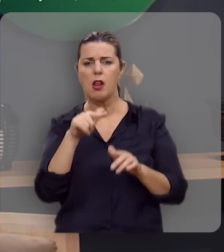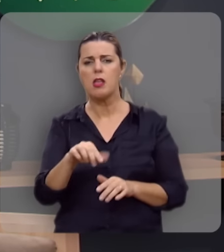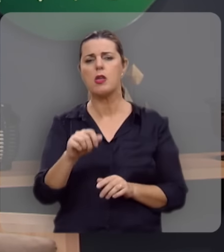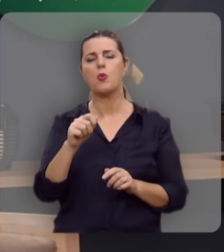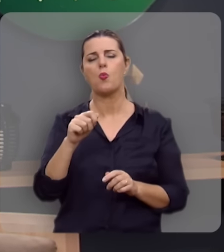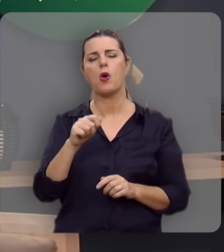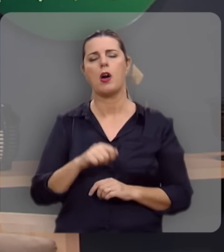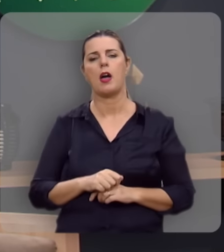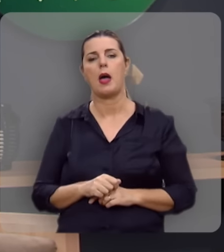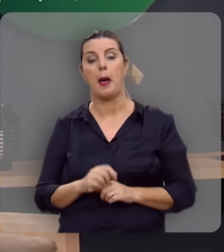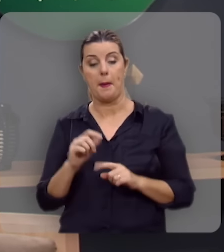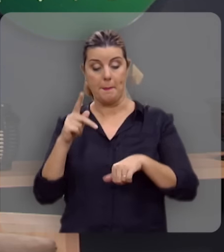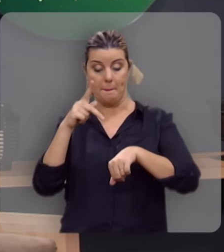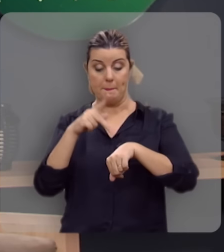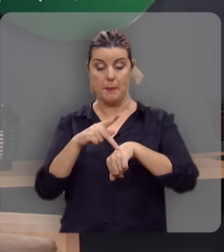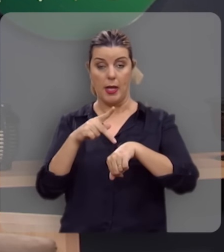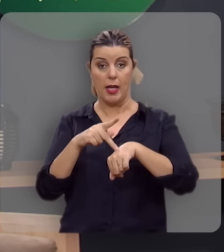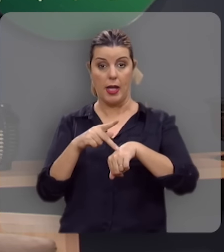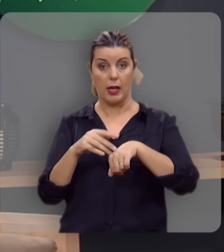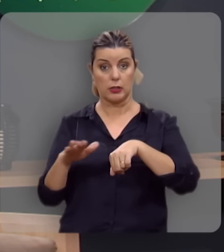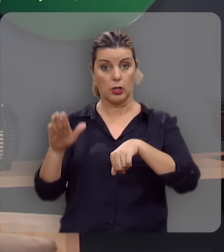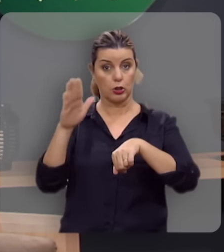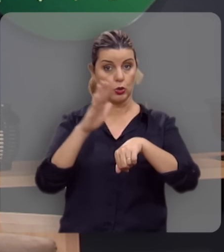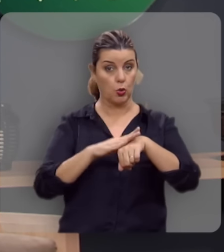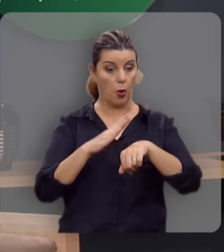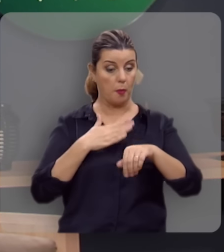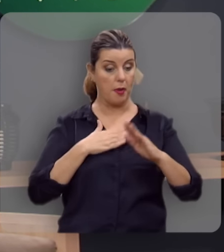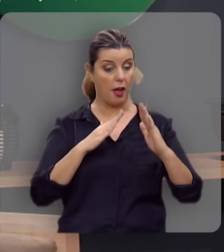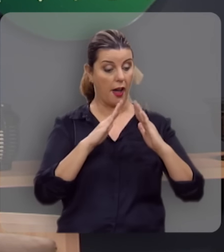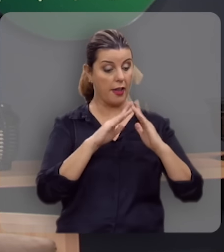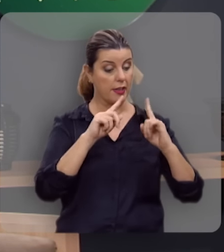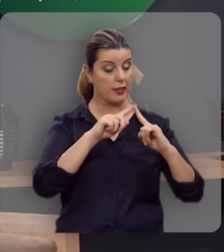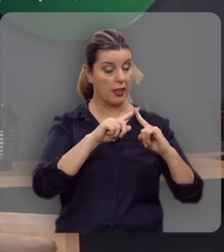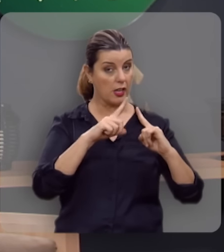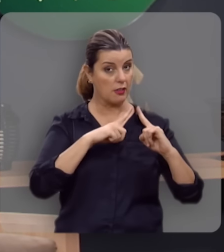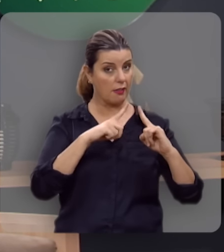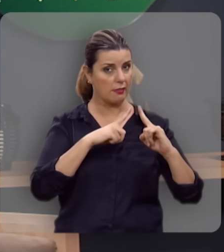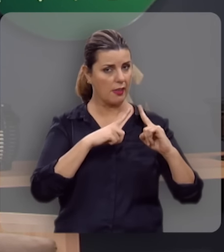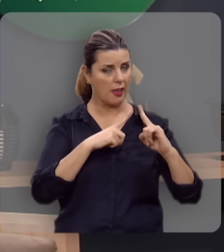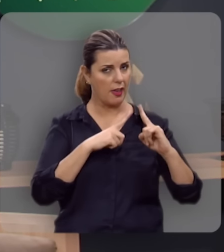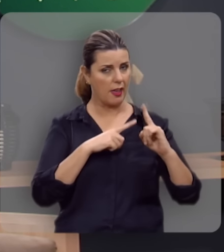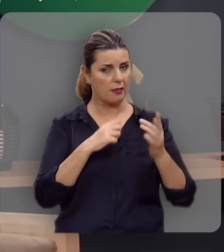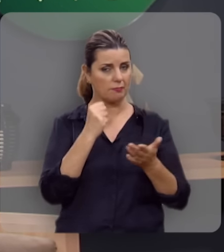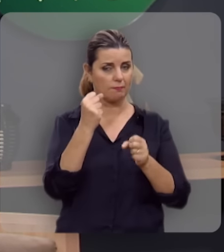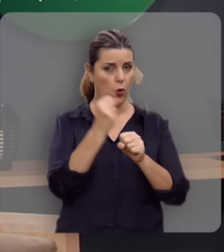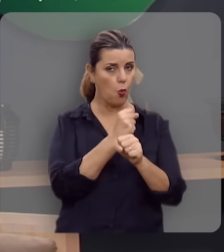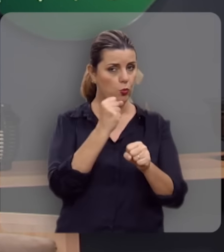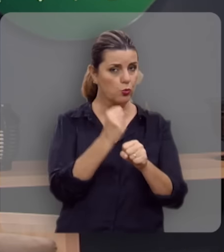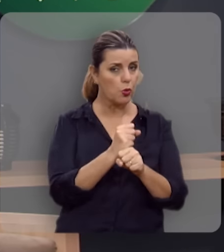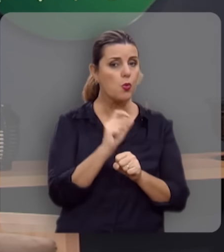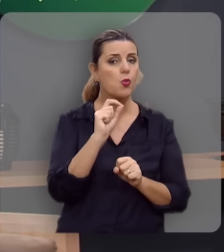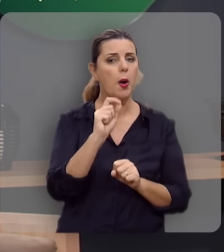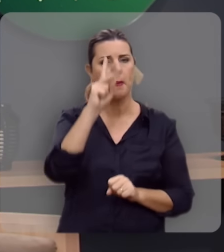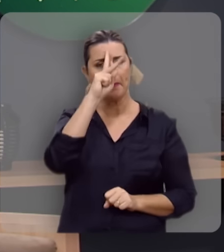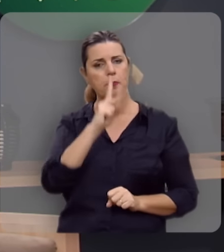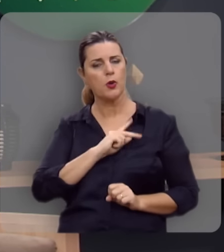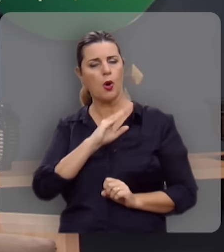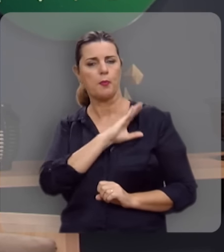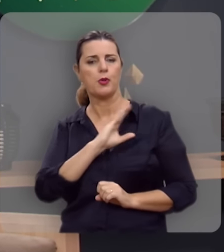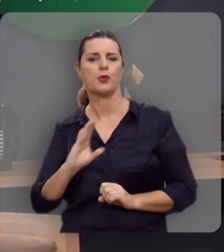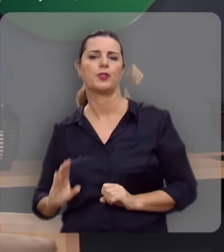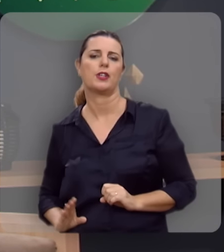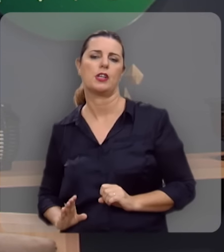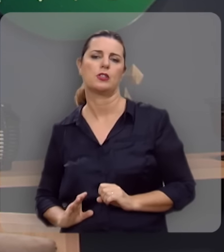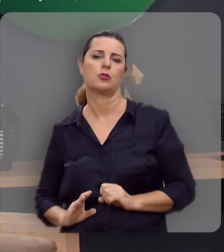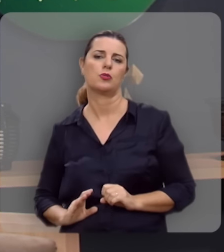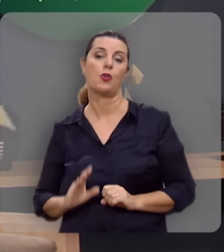aqui na língua portuguesa, é que a pedra sobre a qual a igreja está edificada é o